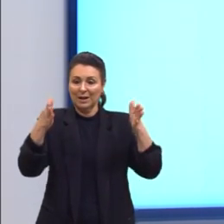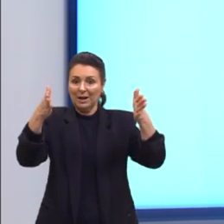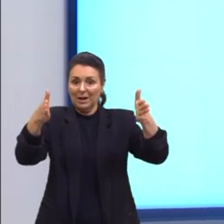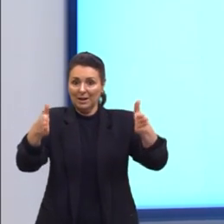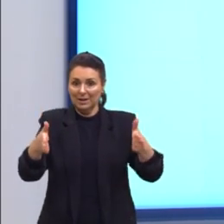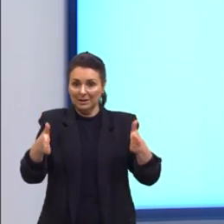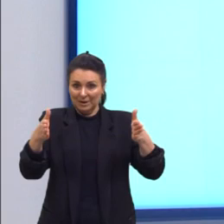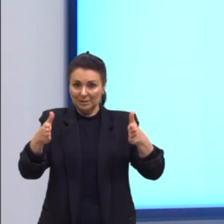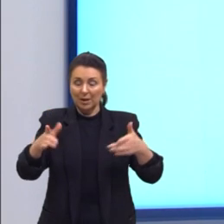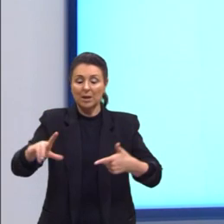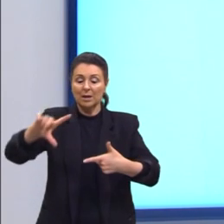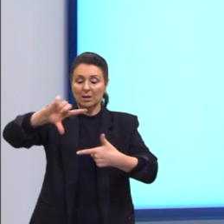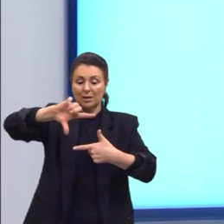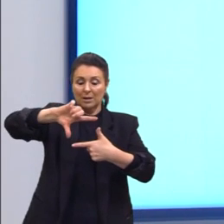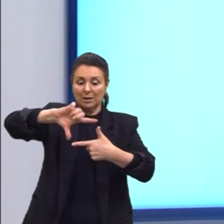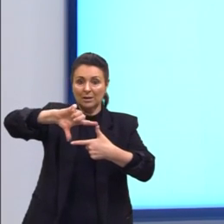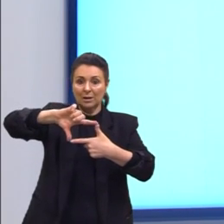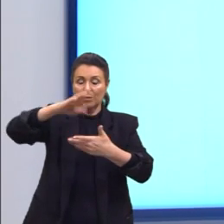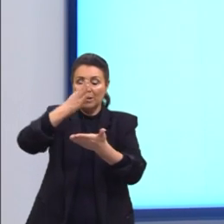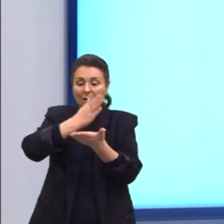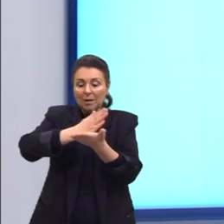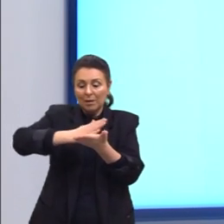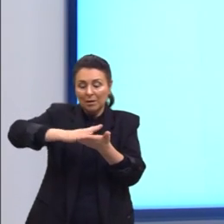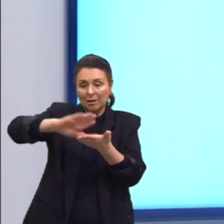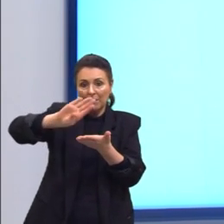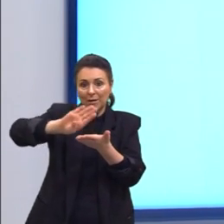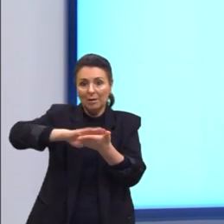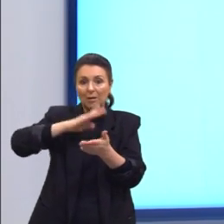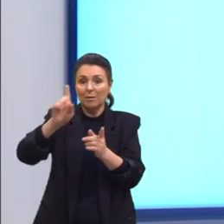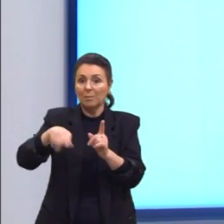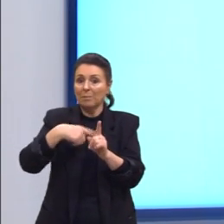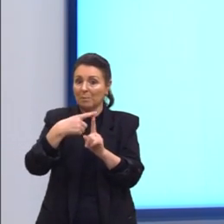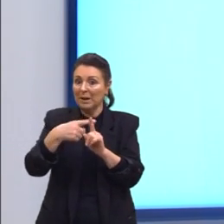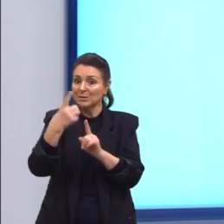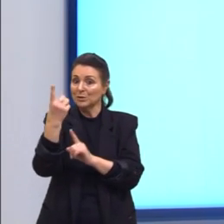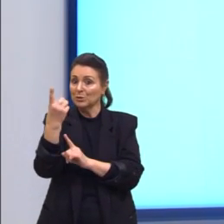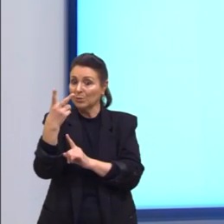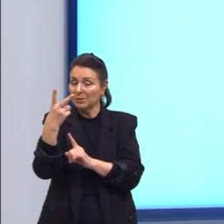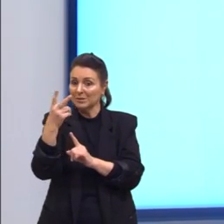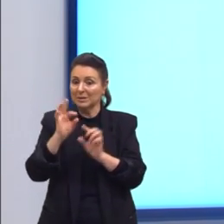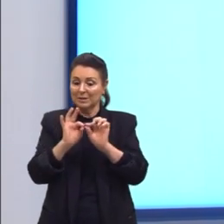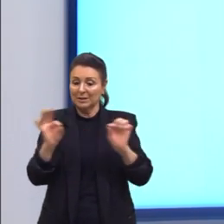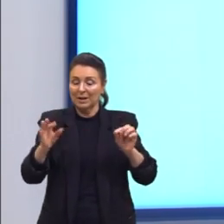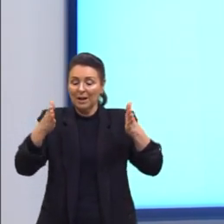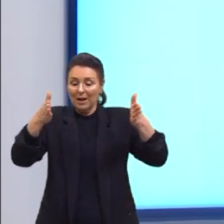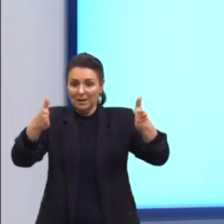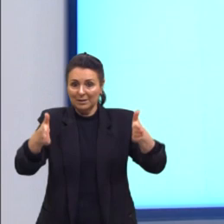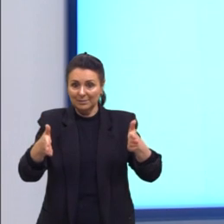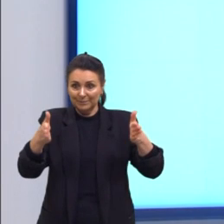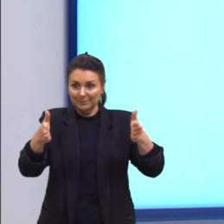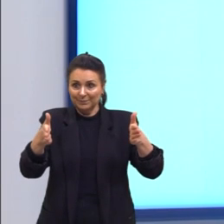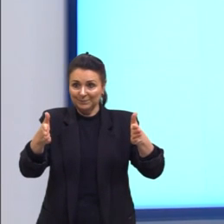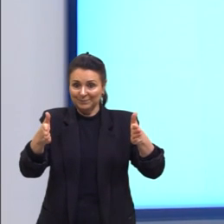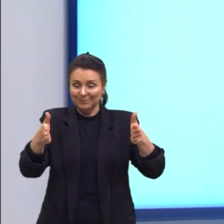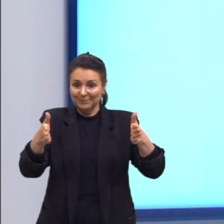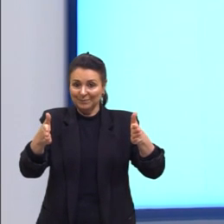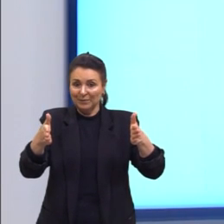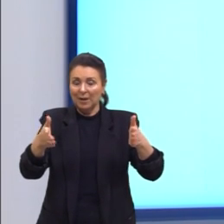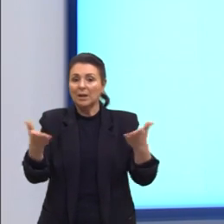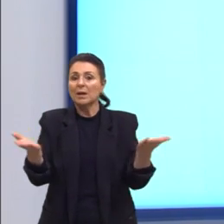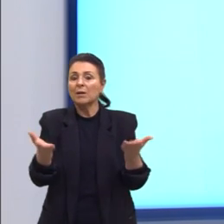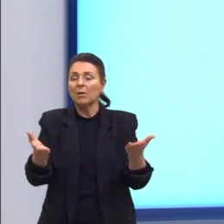formato retangular da abertura teria outras 12 arestas. Por fim, nós vamos